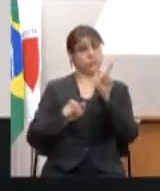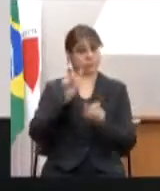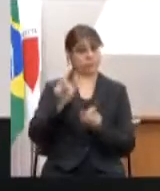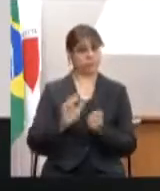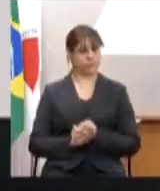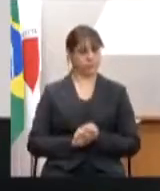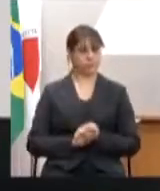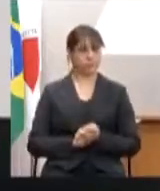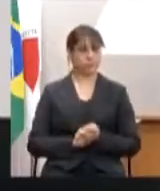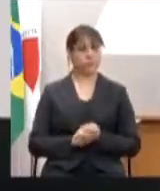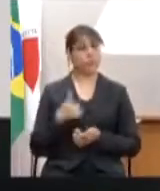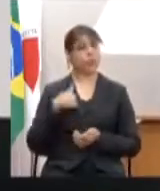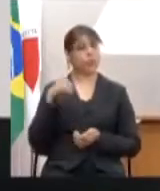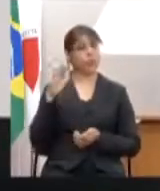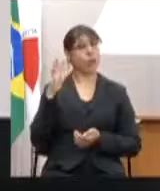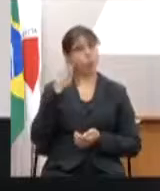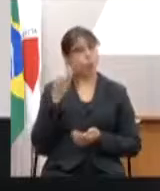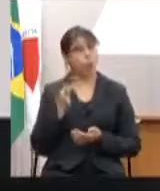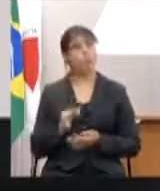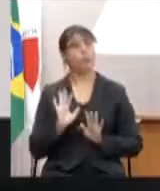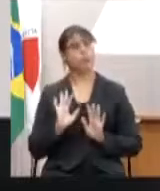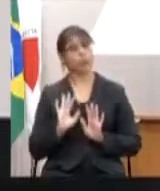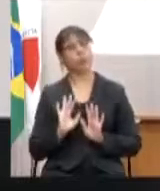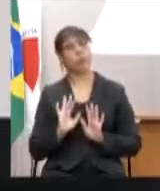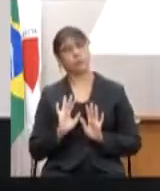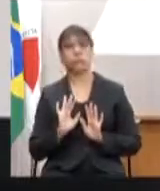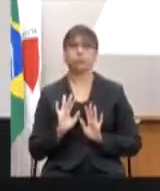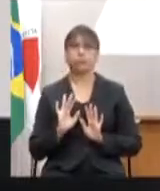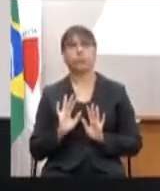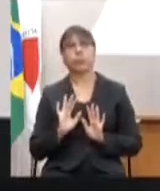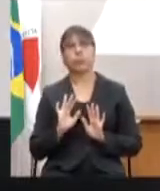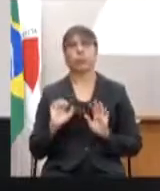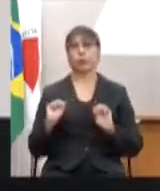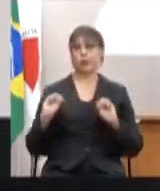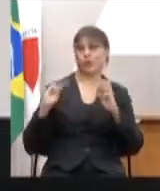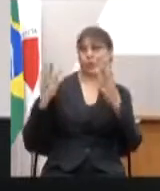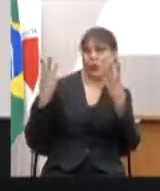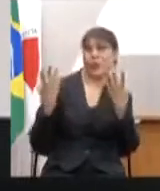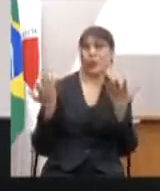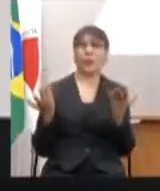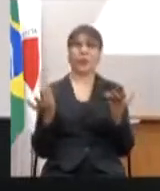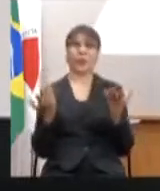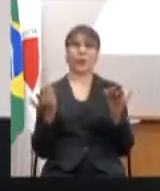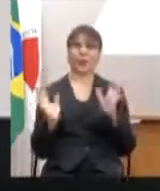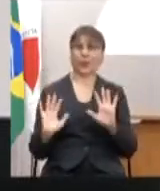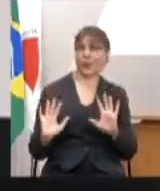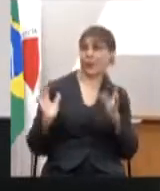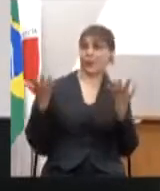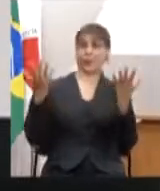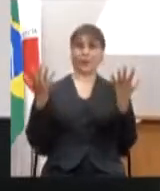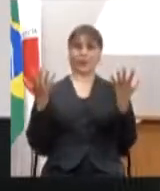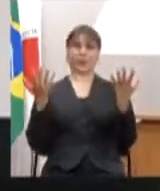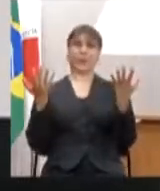Então, eu entendo e compreendo que shows, que festivais,